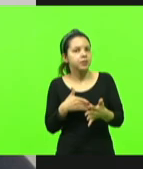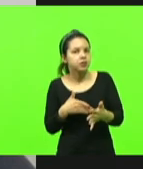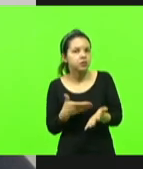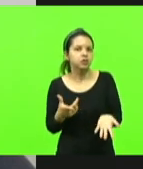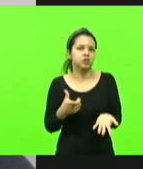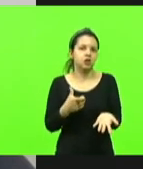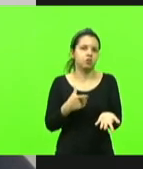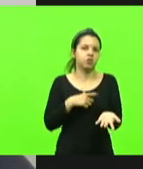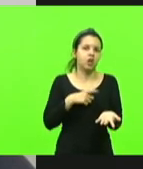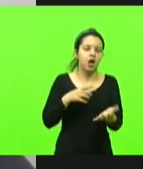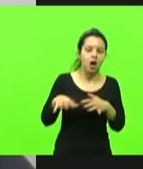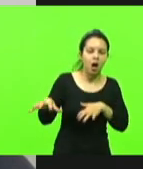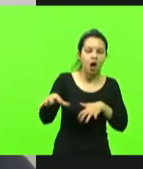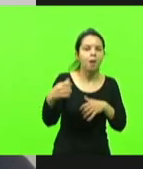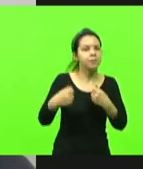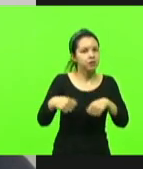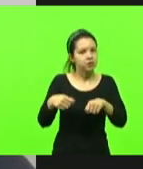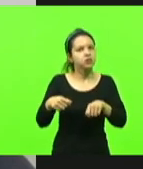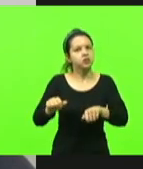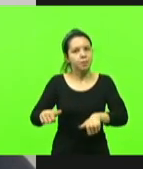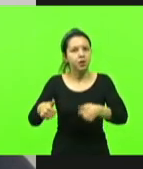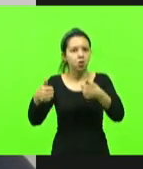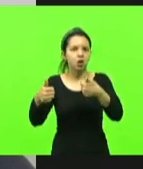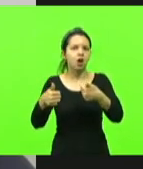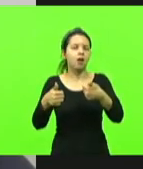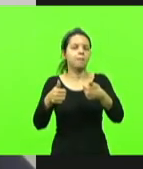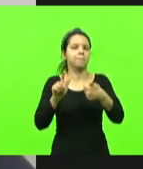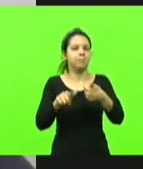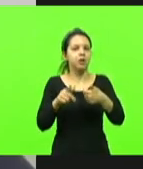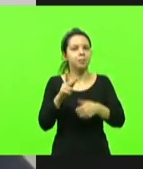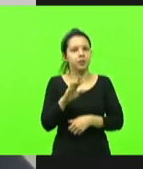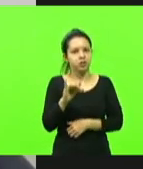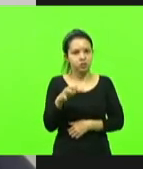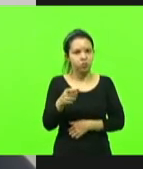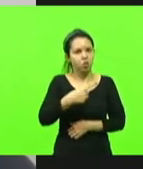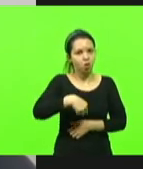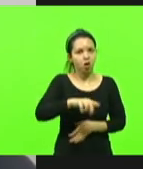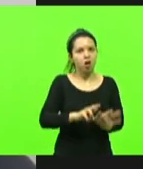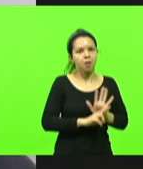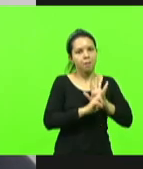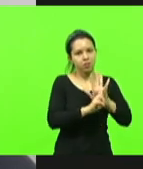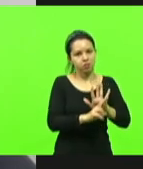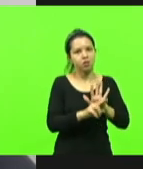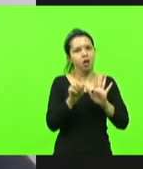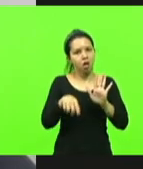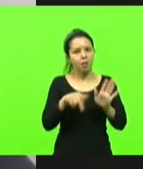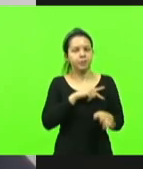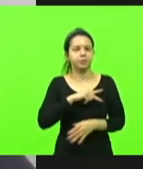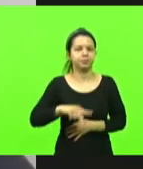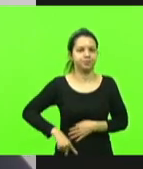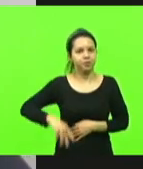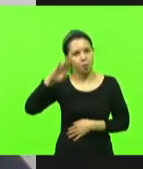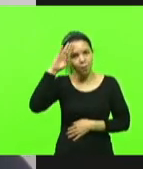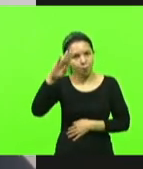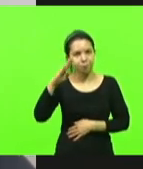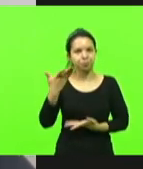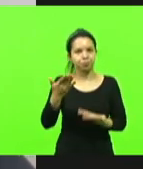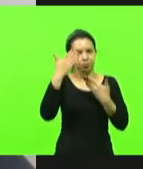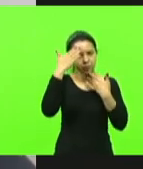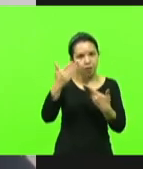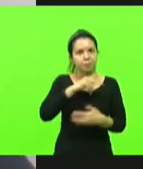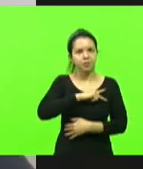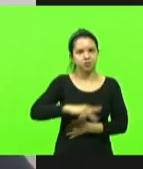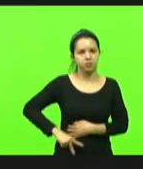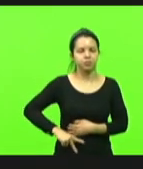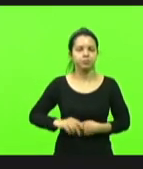áreas do governo que precisam melhorar, mas com relação aos princípios quem nos representa hoje é o presidente Jair Bolsonaro. Muito obrigado, senhor presidente.